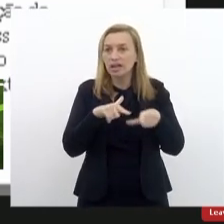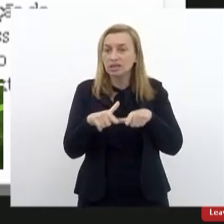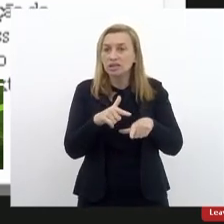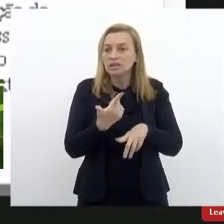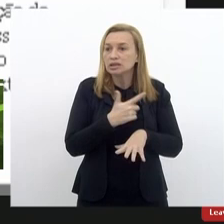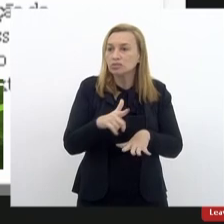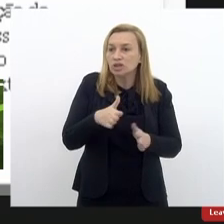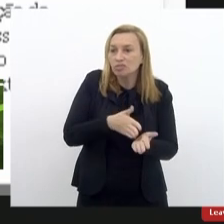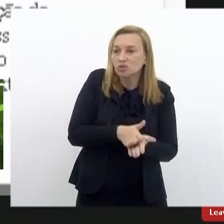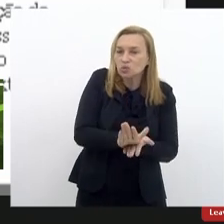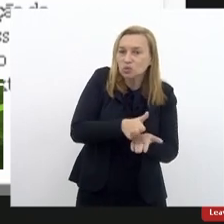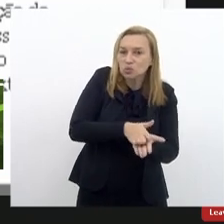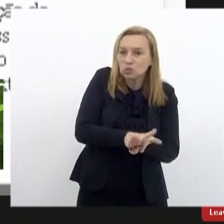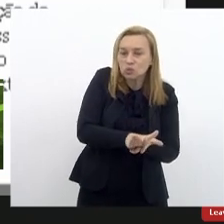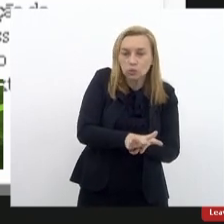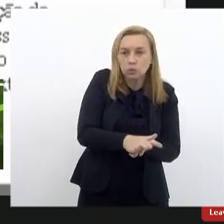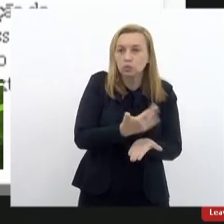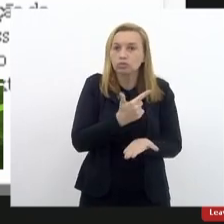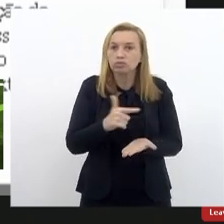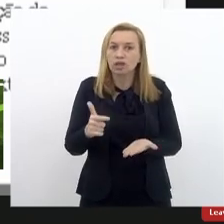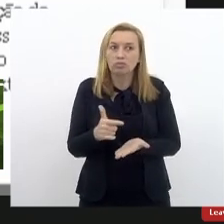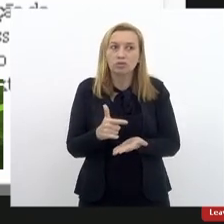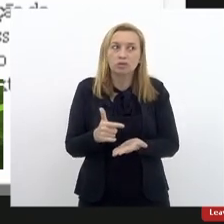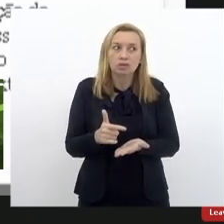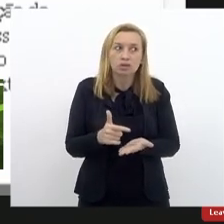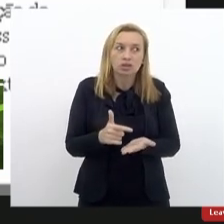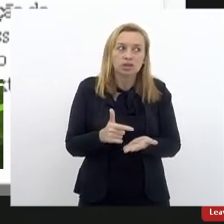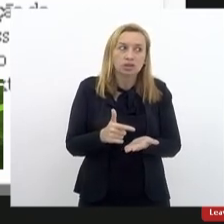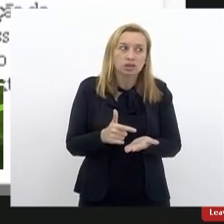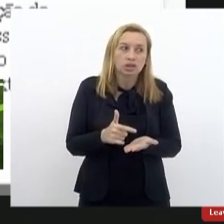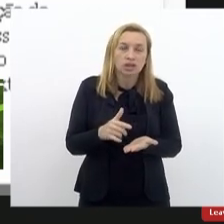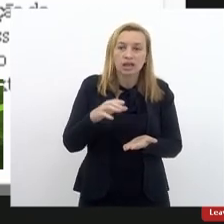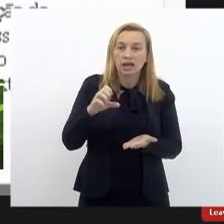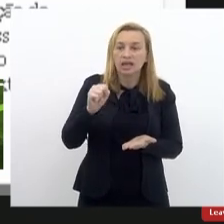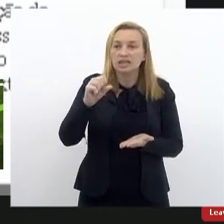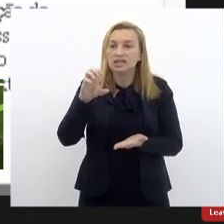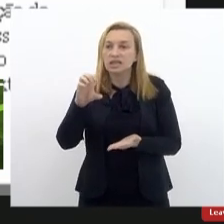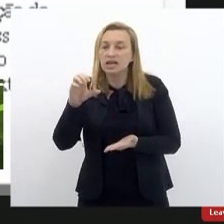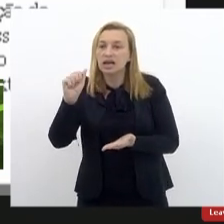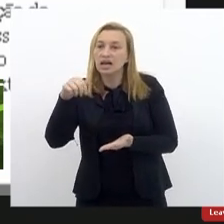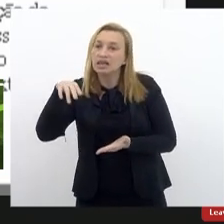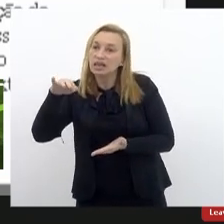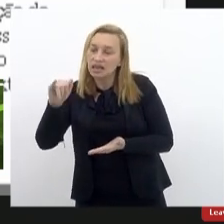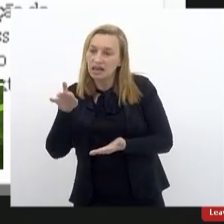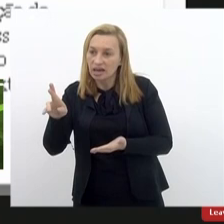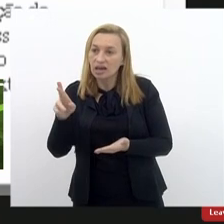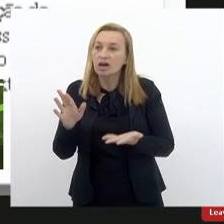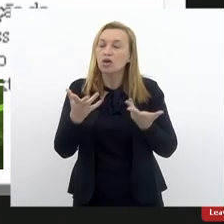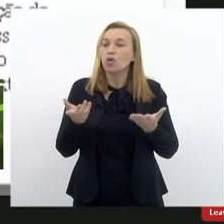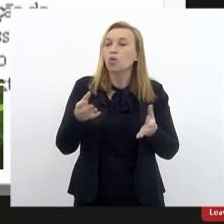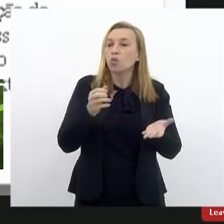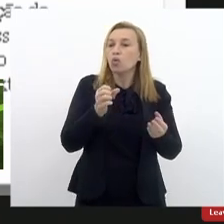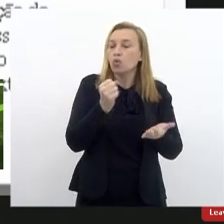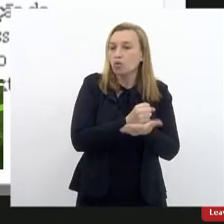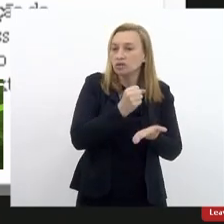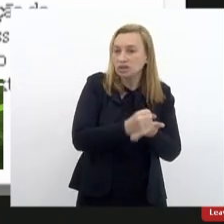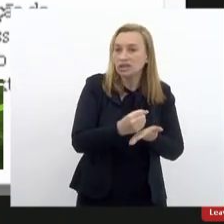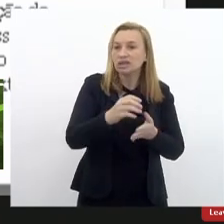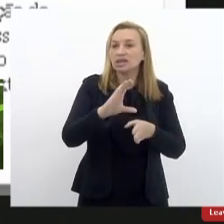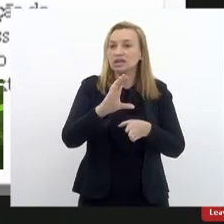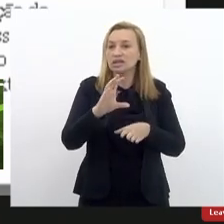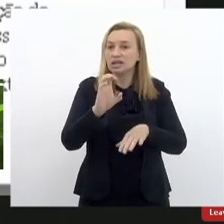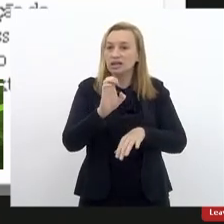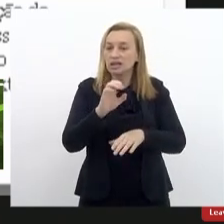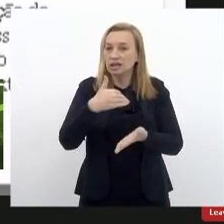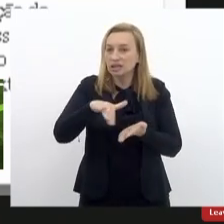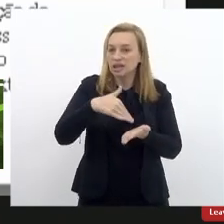impressoras e nem temos scanners. Esse contrato, o contrato que a Secretaria de Educação possuía,